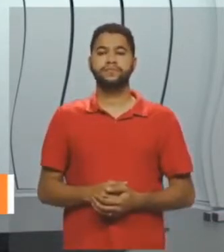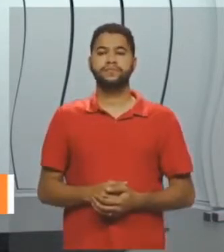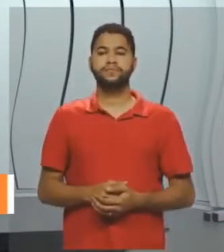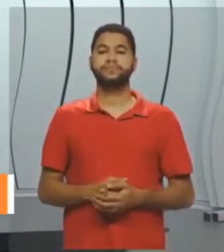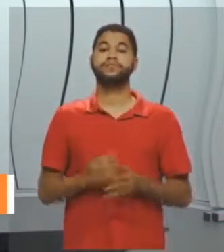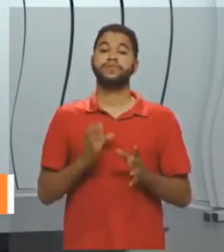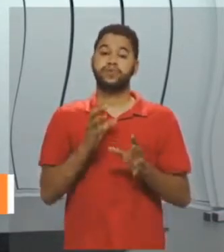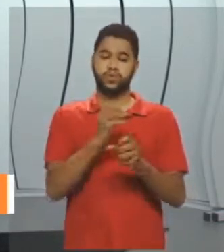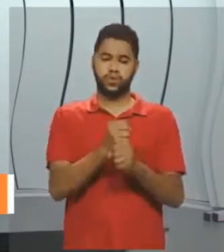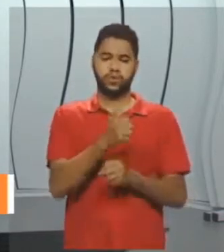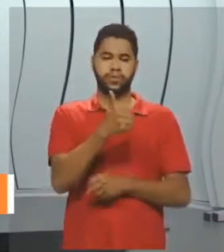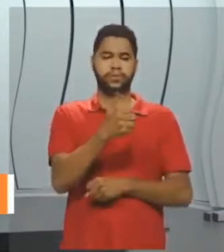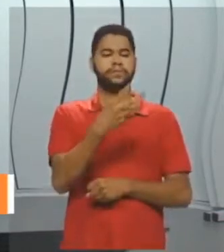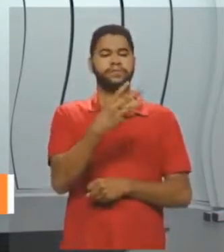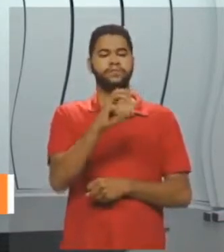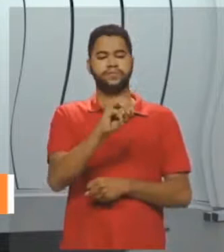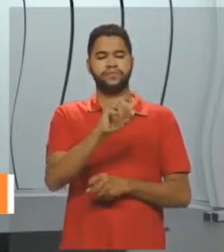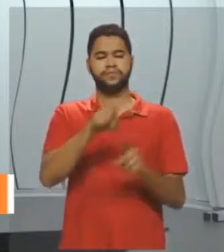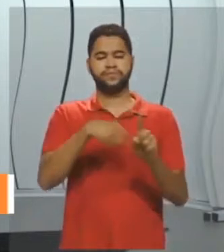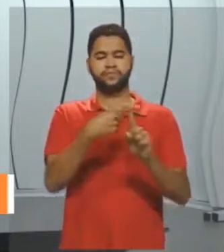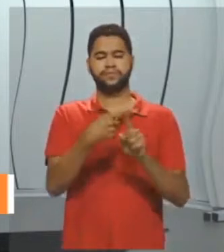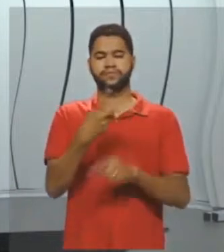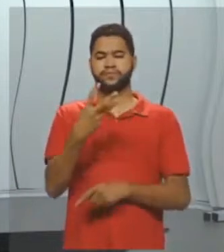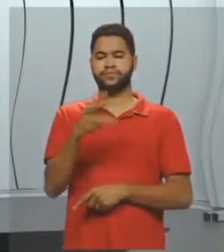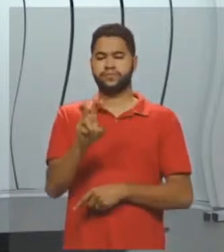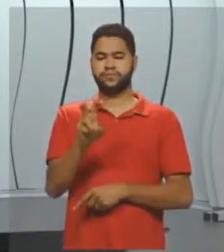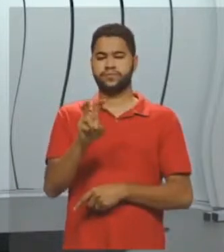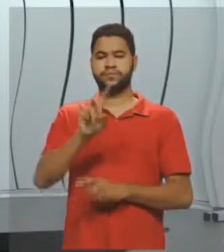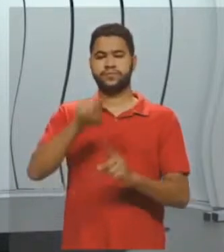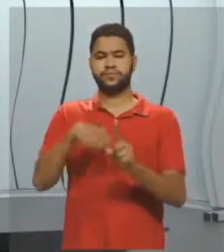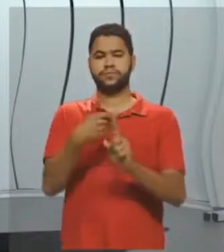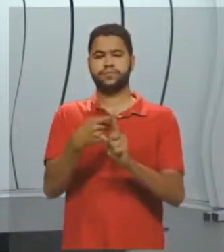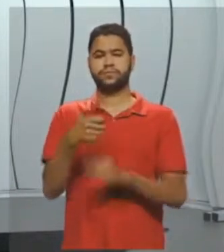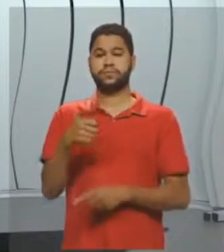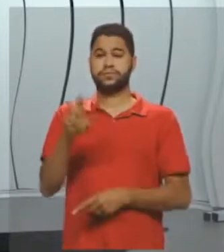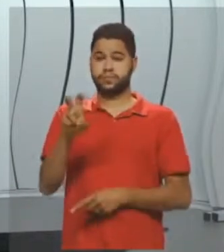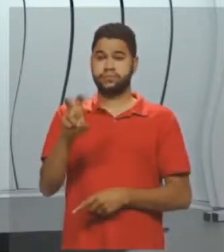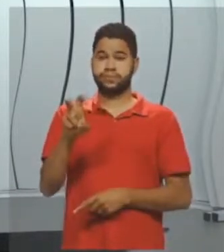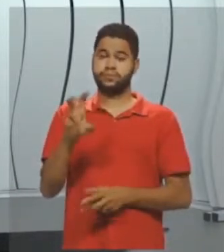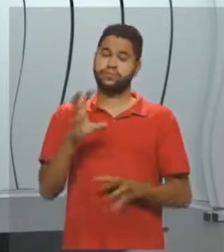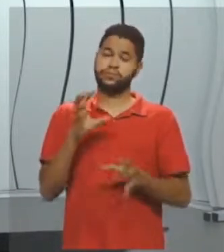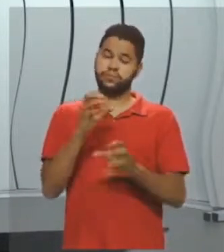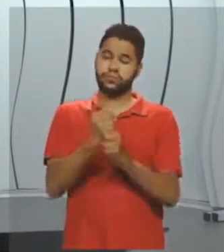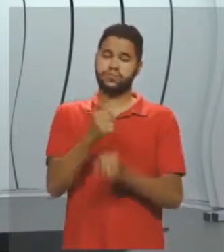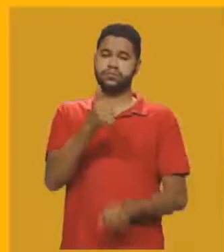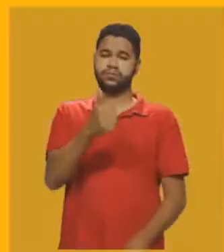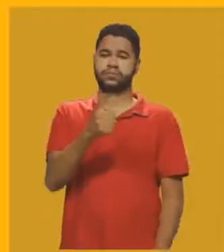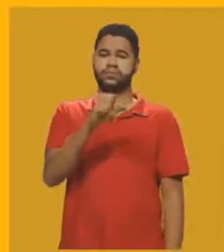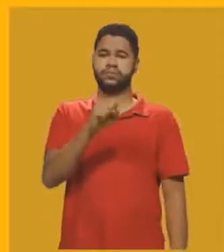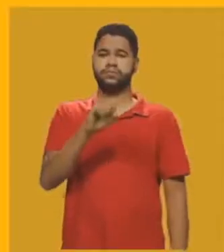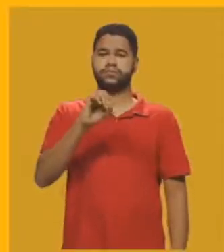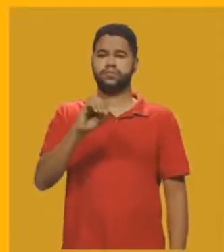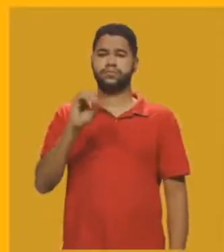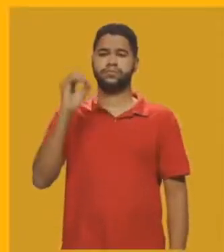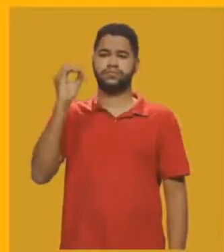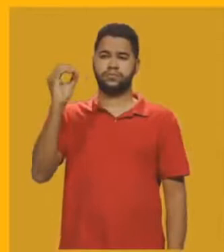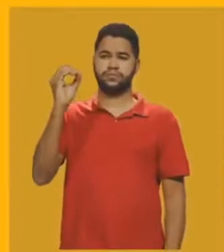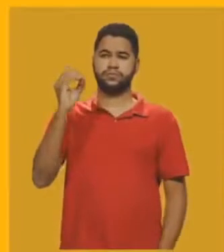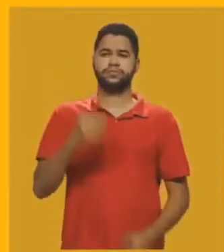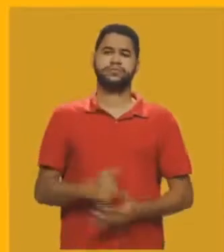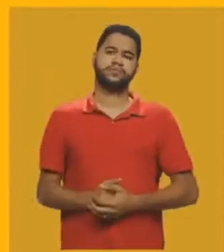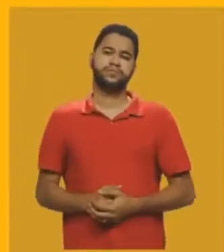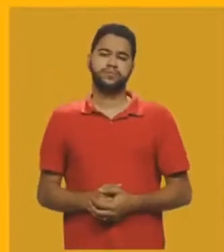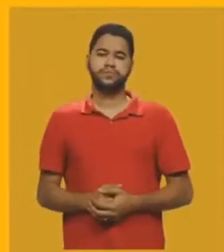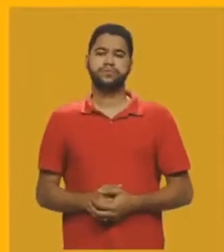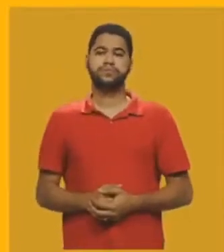130 graus com 35 graus com mais 15 graus, eu tenho 180 graus.